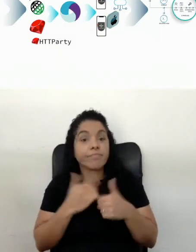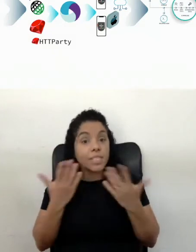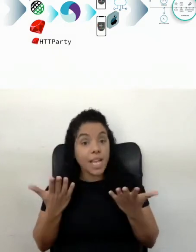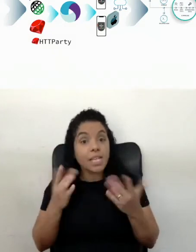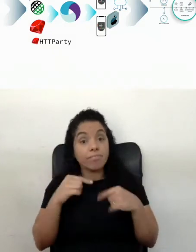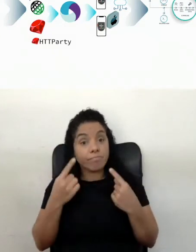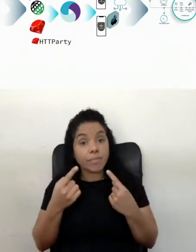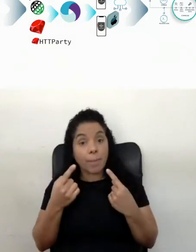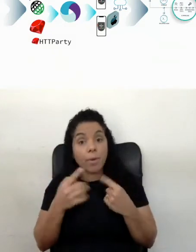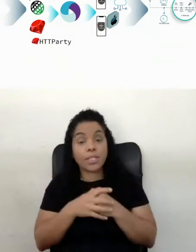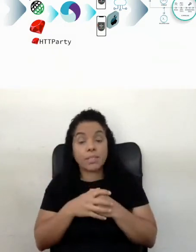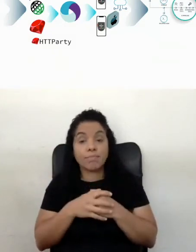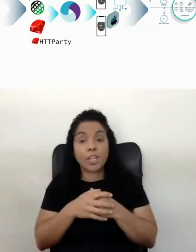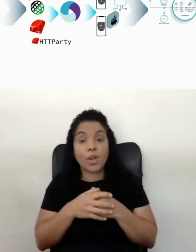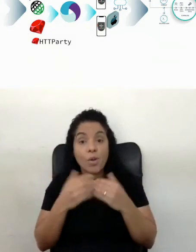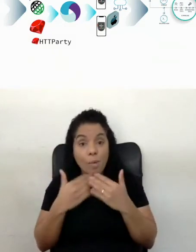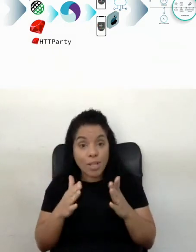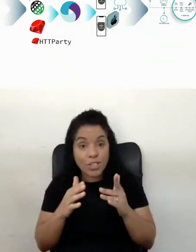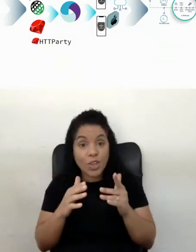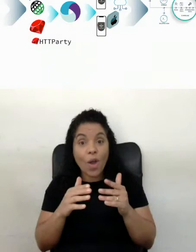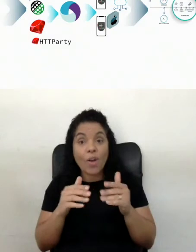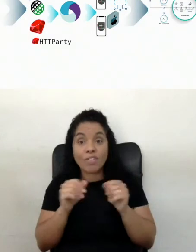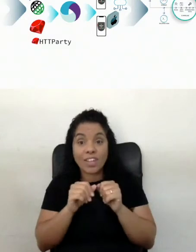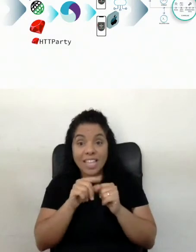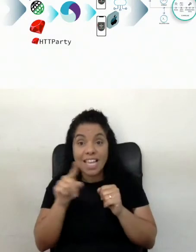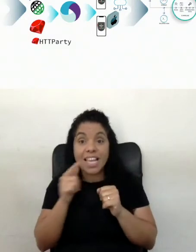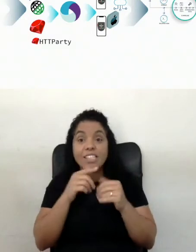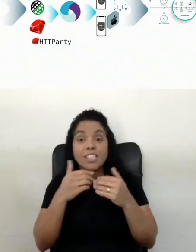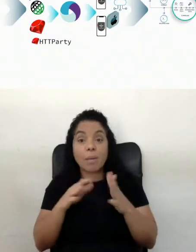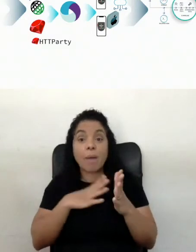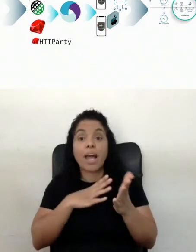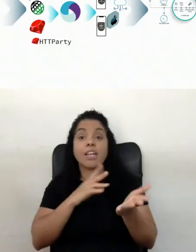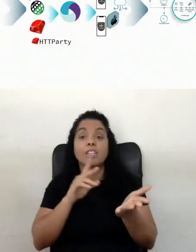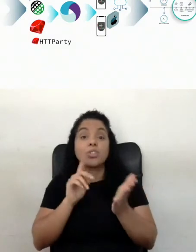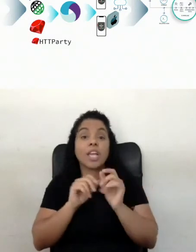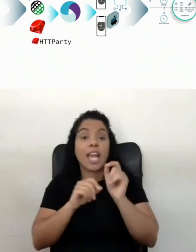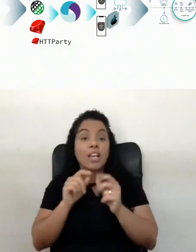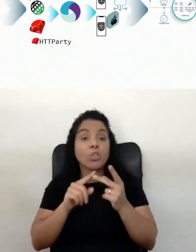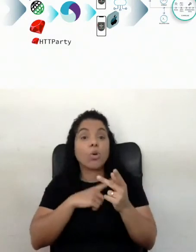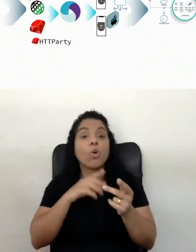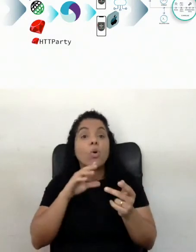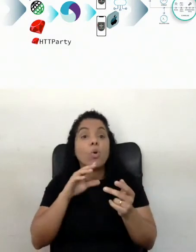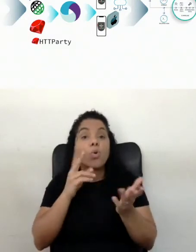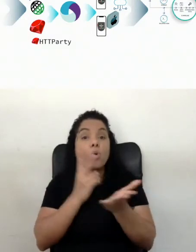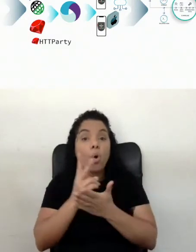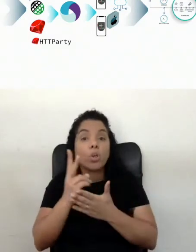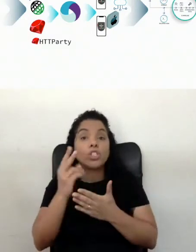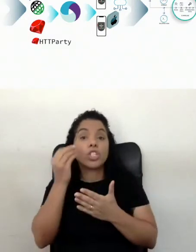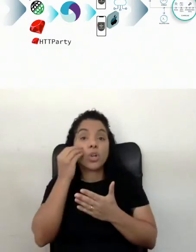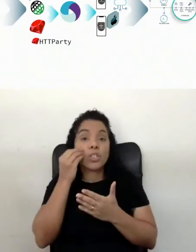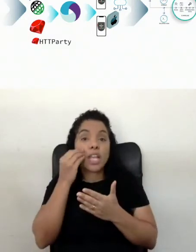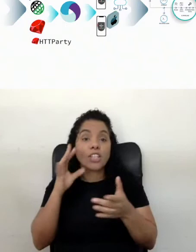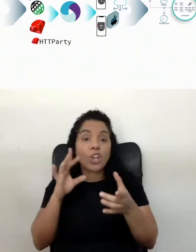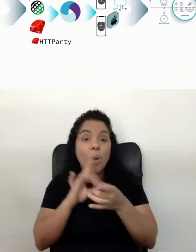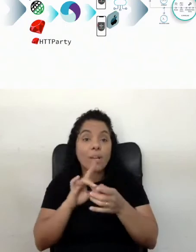depois que você começou a fazer isso, a gente parte para o Continuos Testes, né, onde a gente consegue conectar isso, colocar